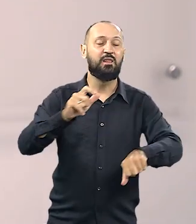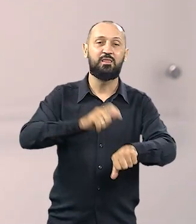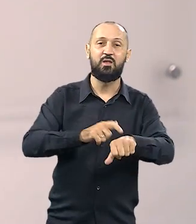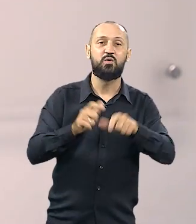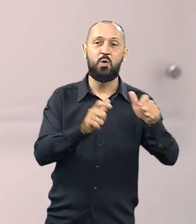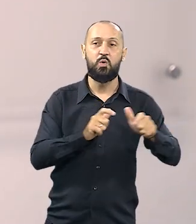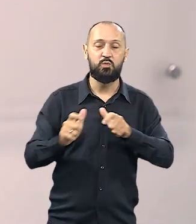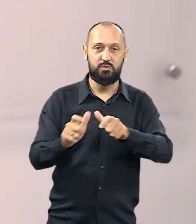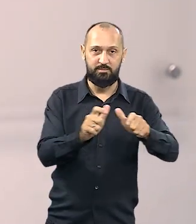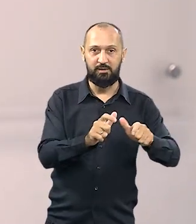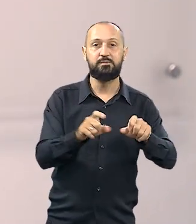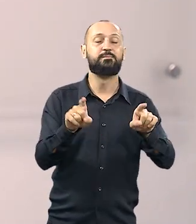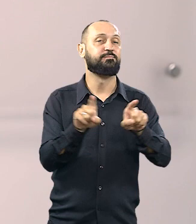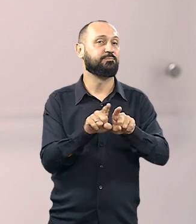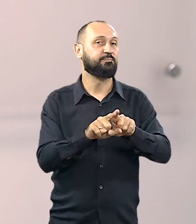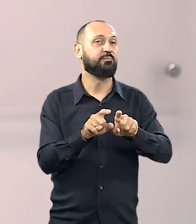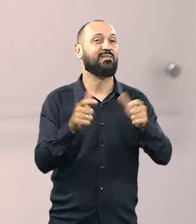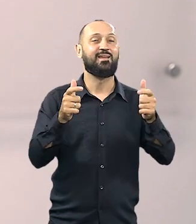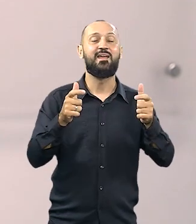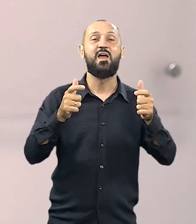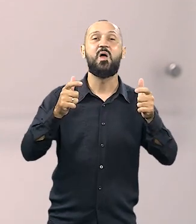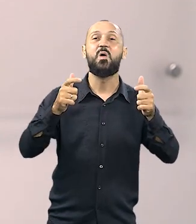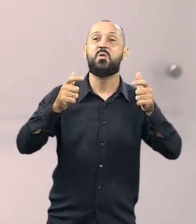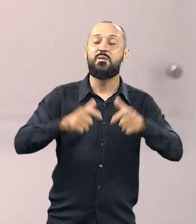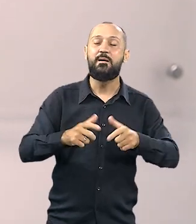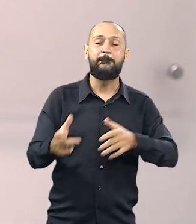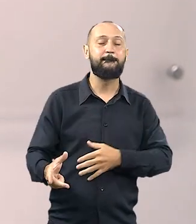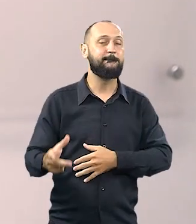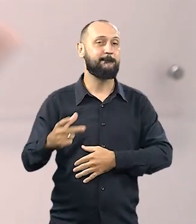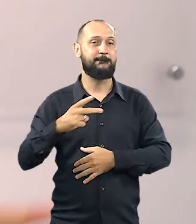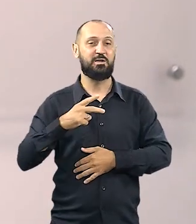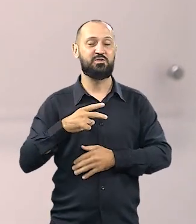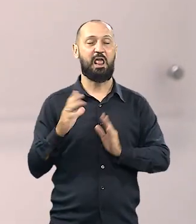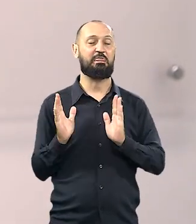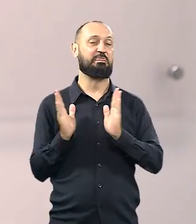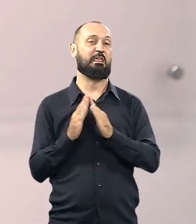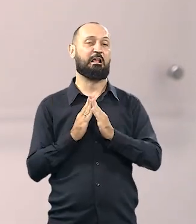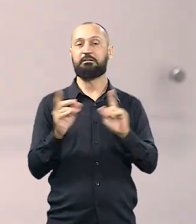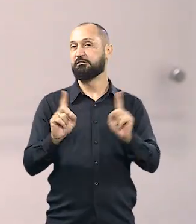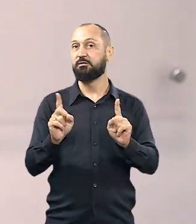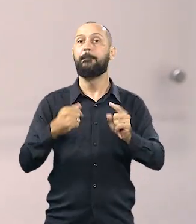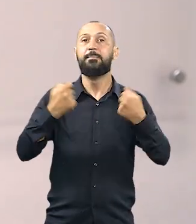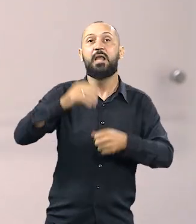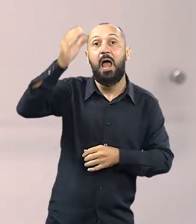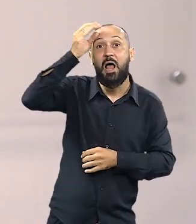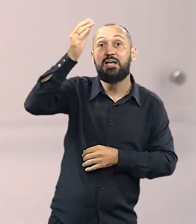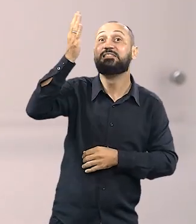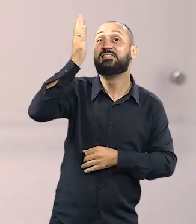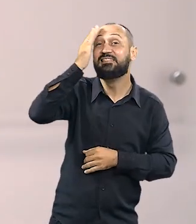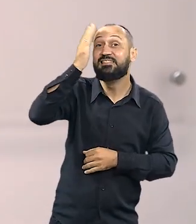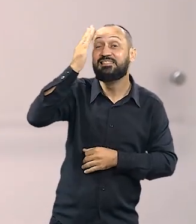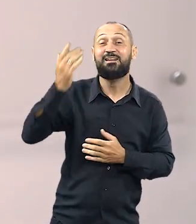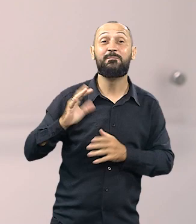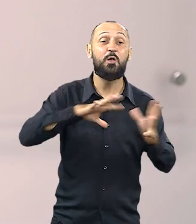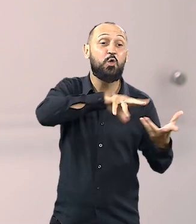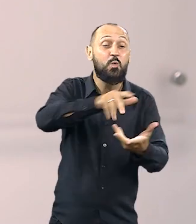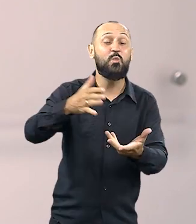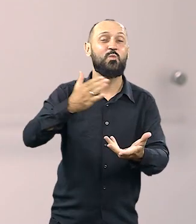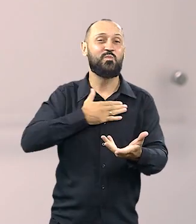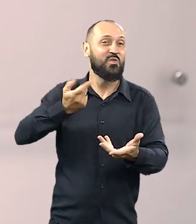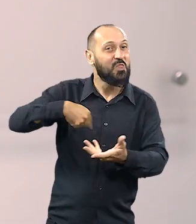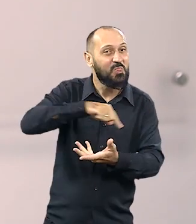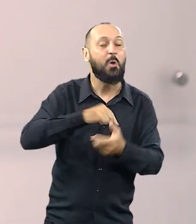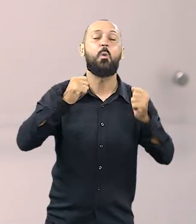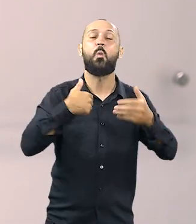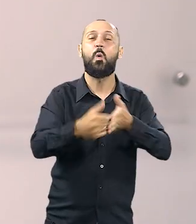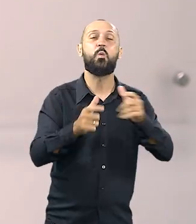diferença quando estamos em outros espaços também e não somente no espaço privado dos nossos lares. Falta essa consciência da gente compreender que o mundo